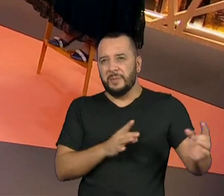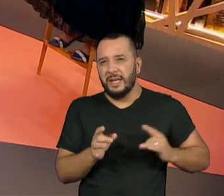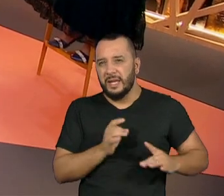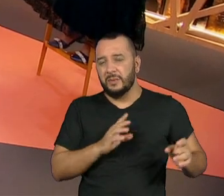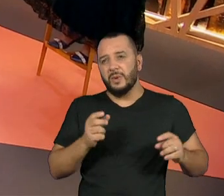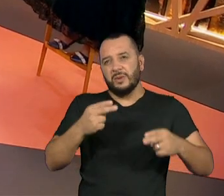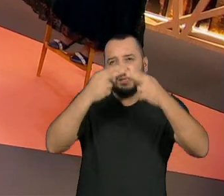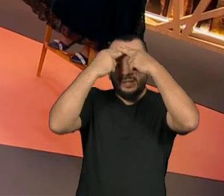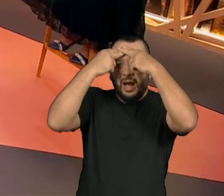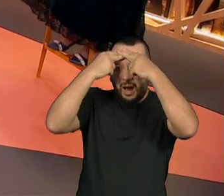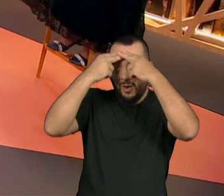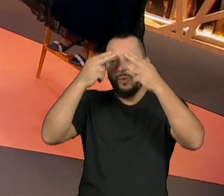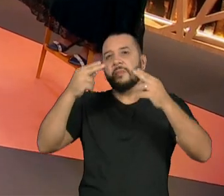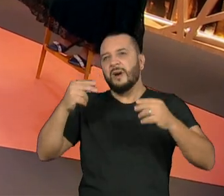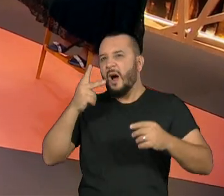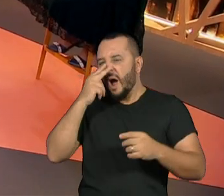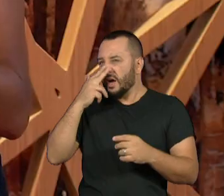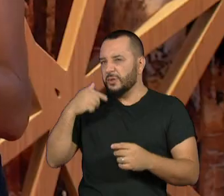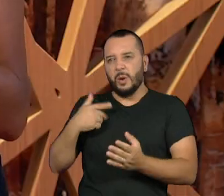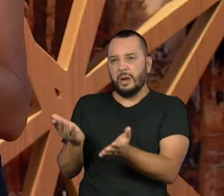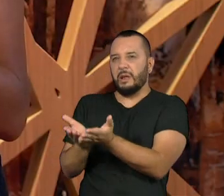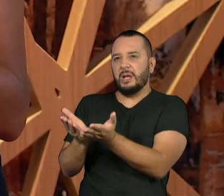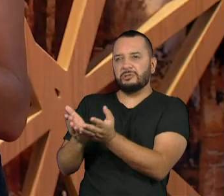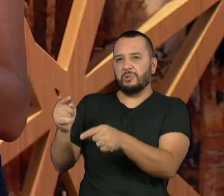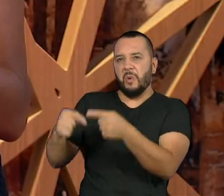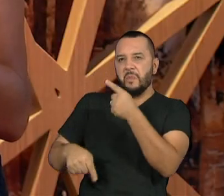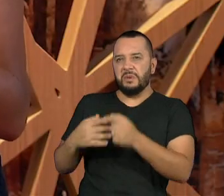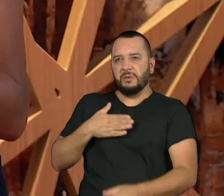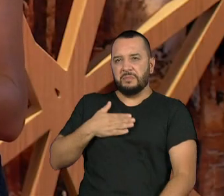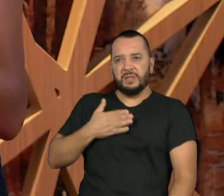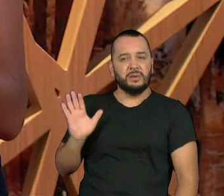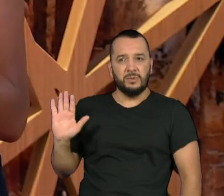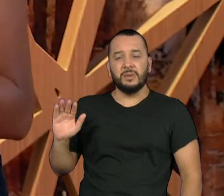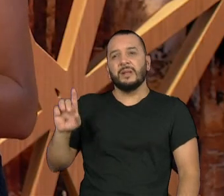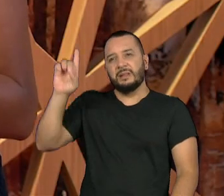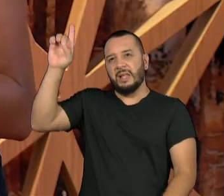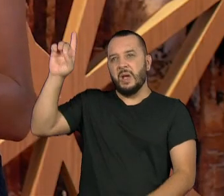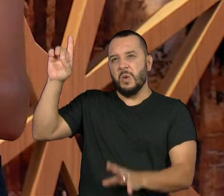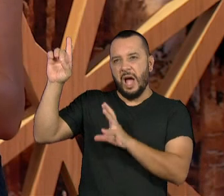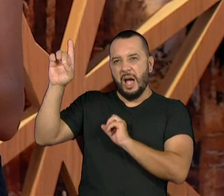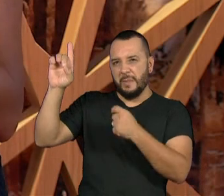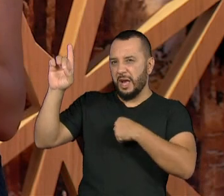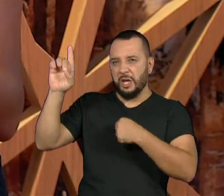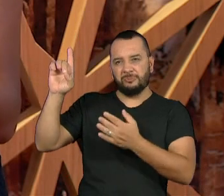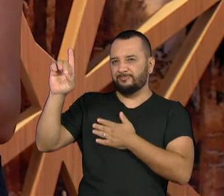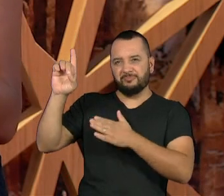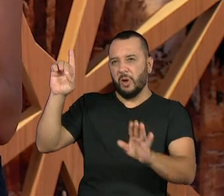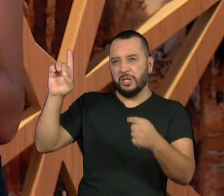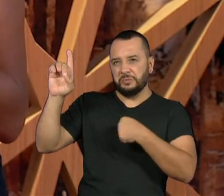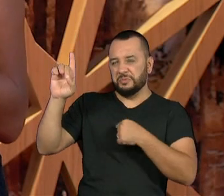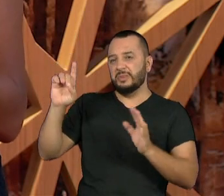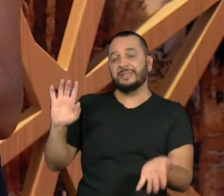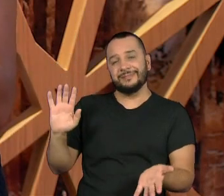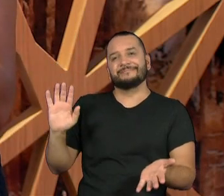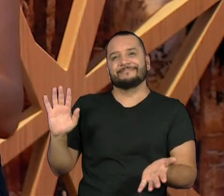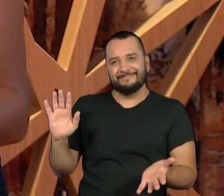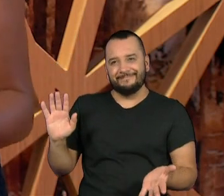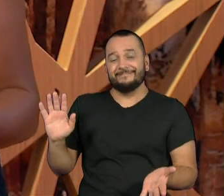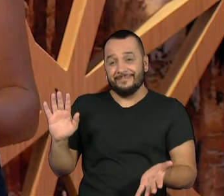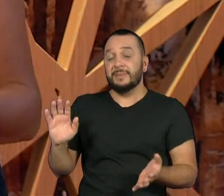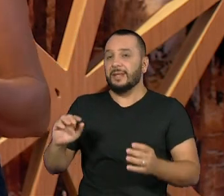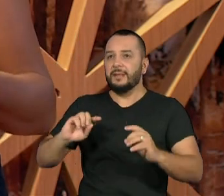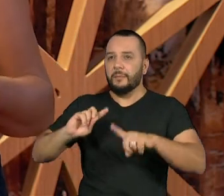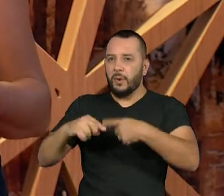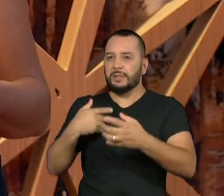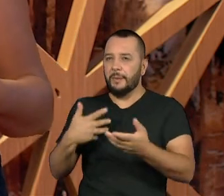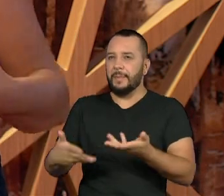era para mim ou mesmo achando que Deus não me amava. Então, essa relação acaba se tornando uma amizade,